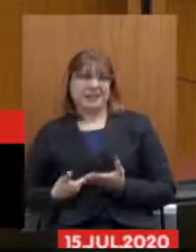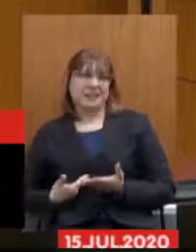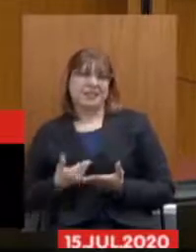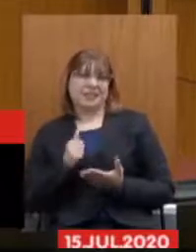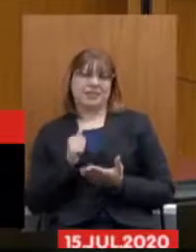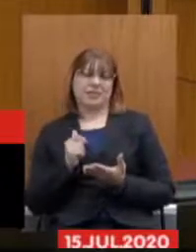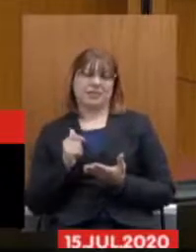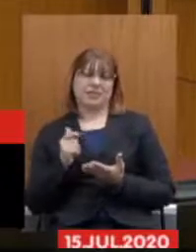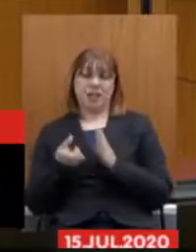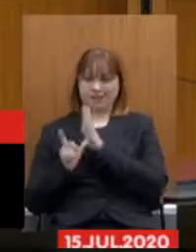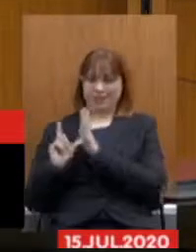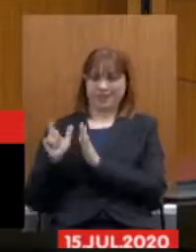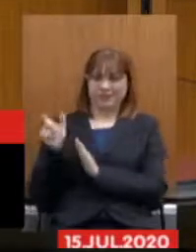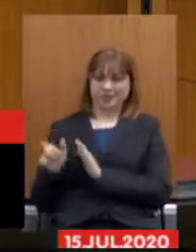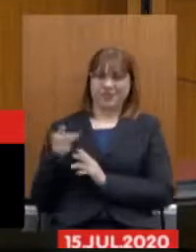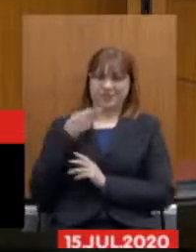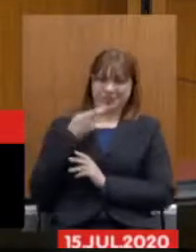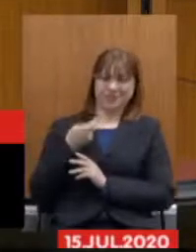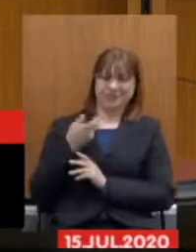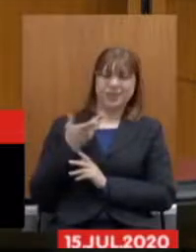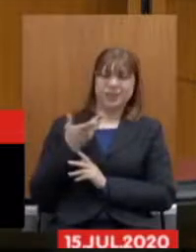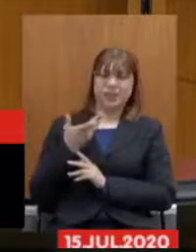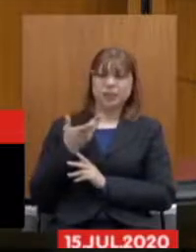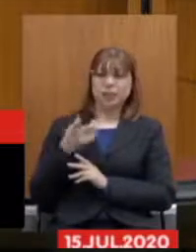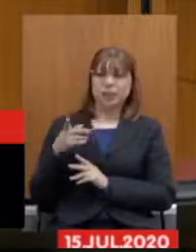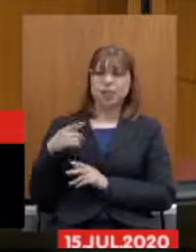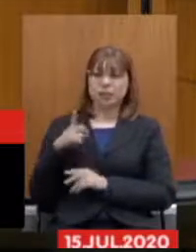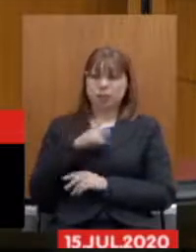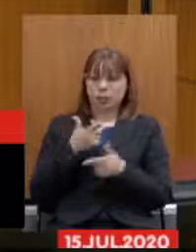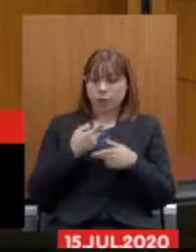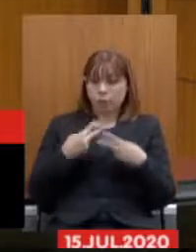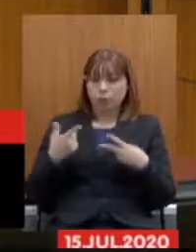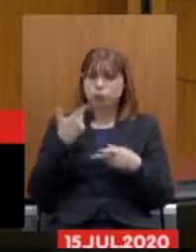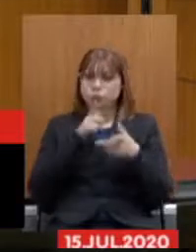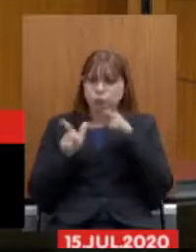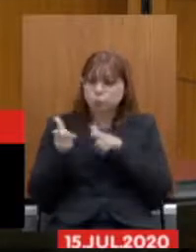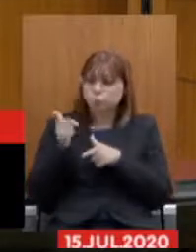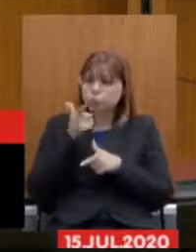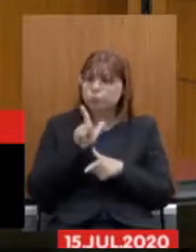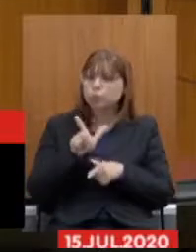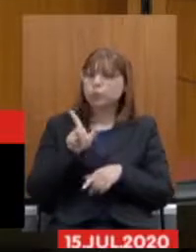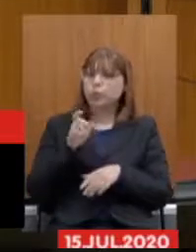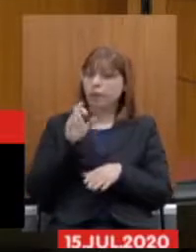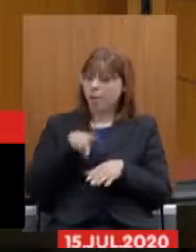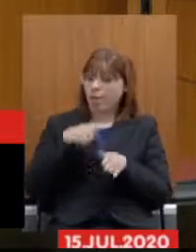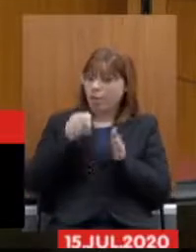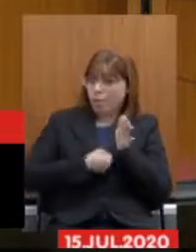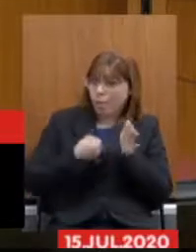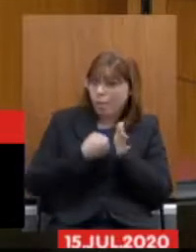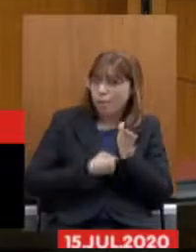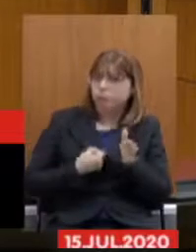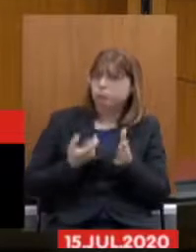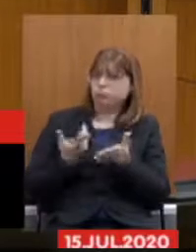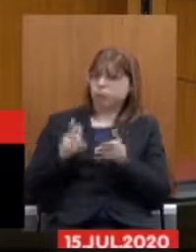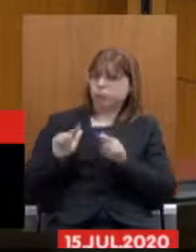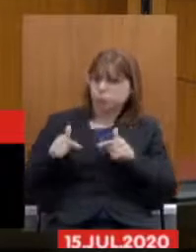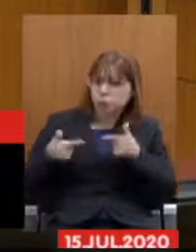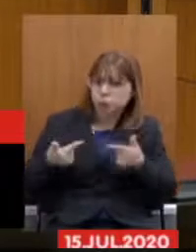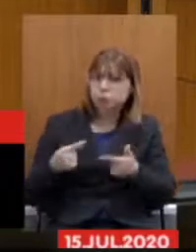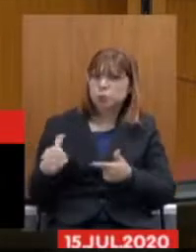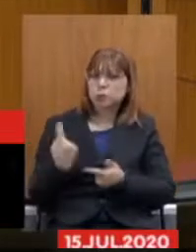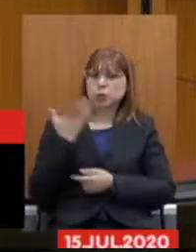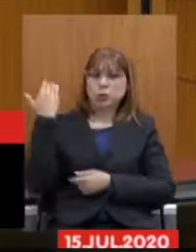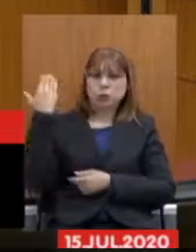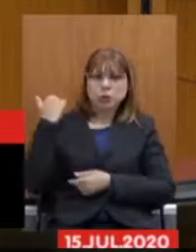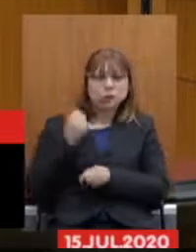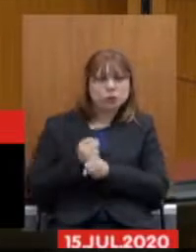temos alguns benefícios que foram conquistas de lutas, de batalhas que a gente travou e que